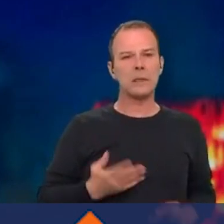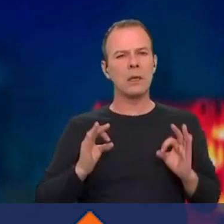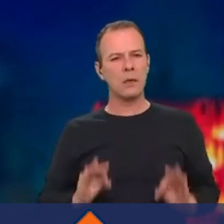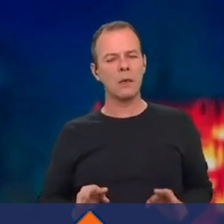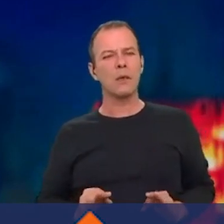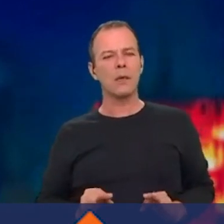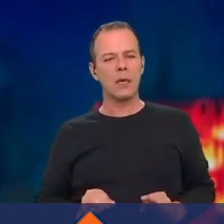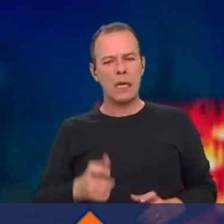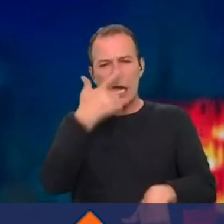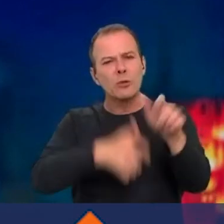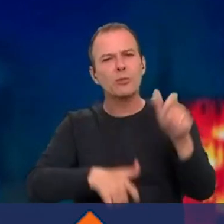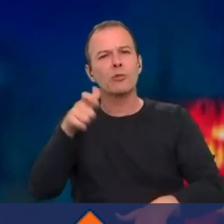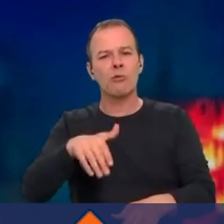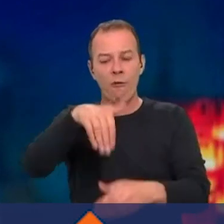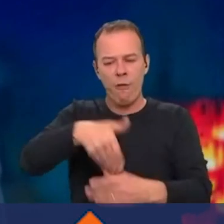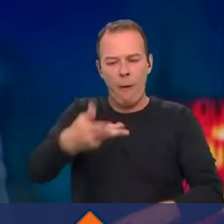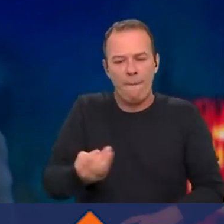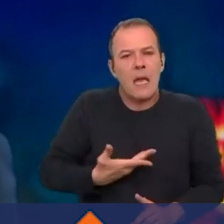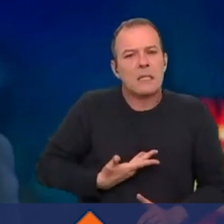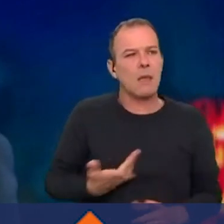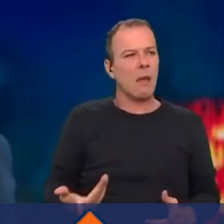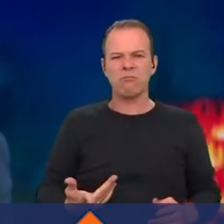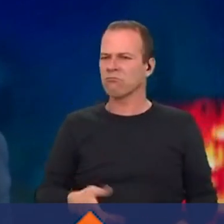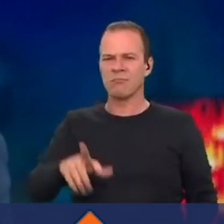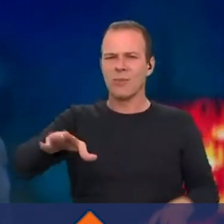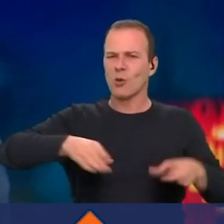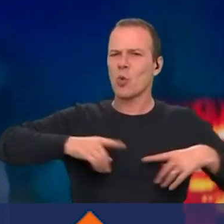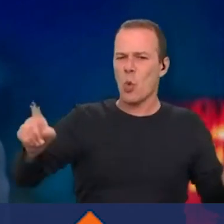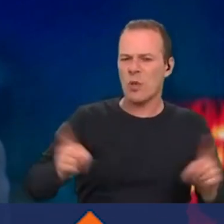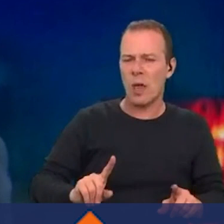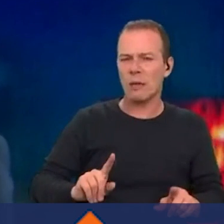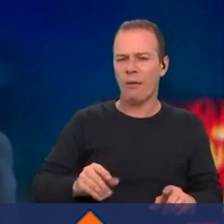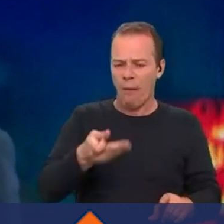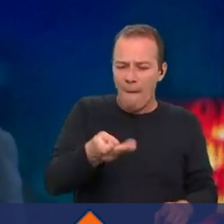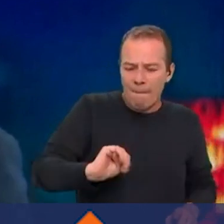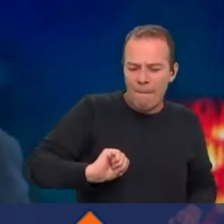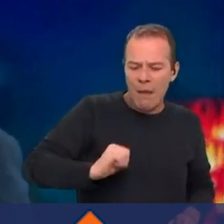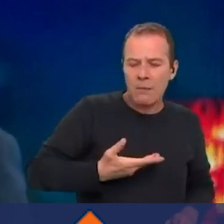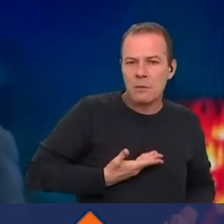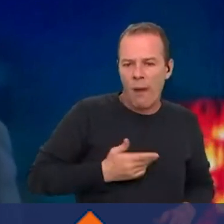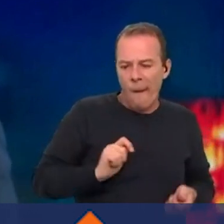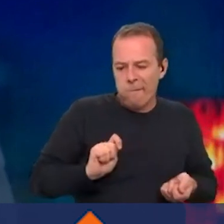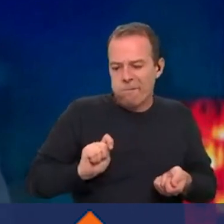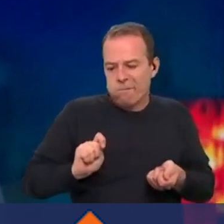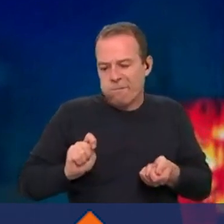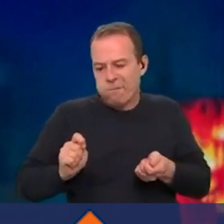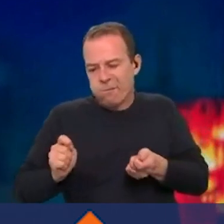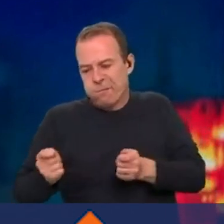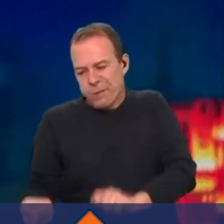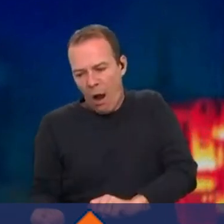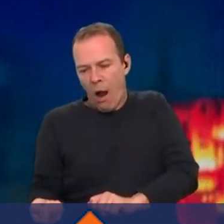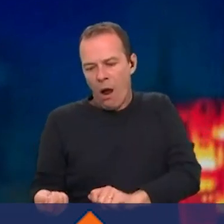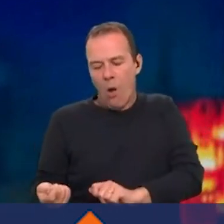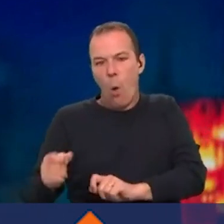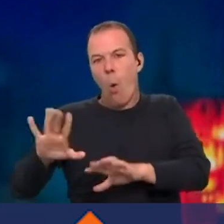O eleitorado do PSD nunca consentirá a uma deriva do PSD que o leve a absorver ou deixar-se contaminar pelas